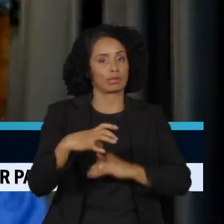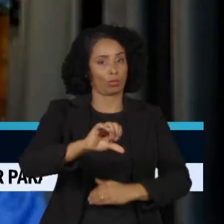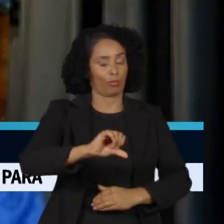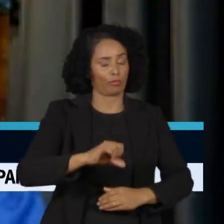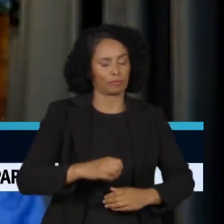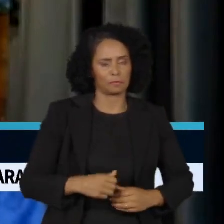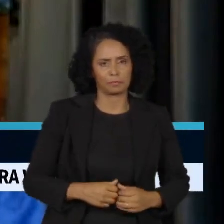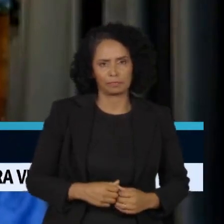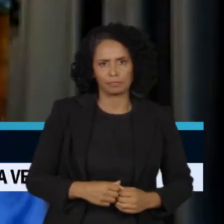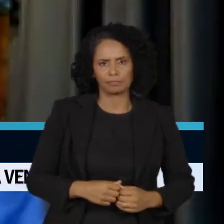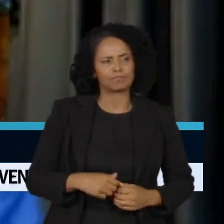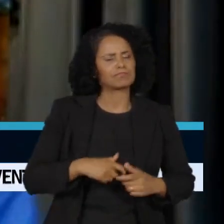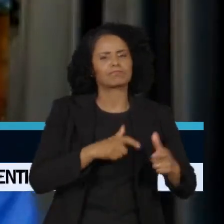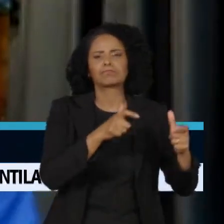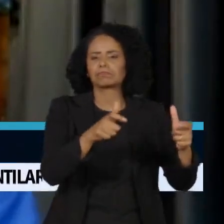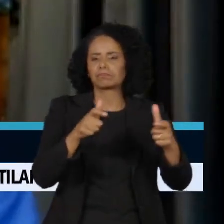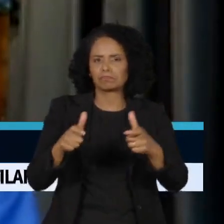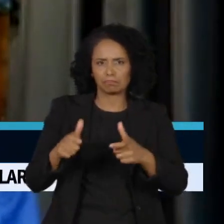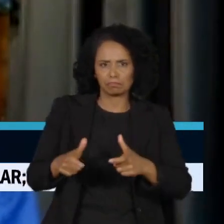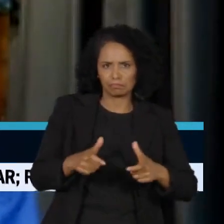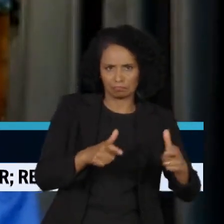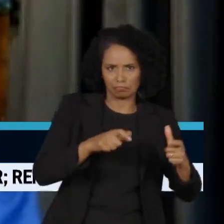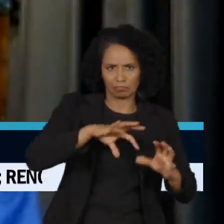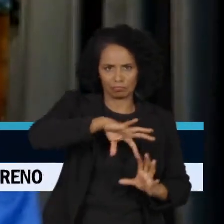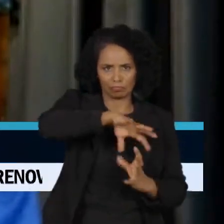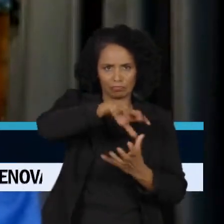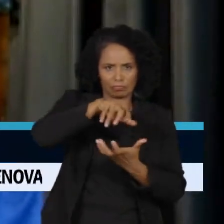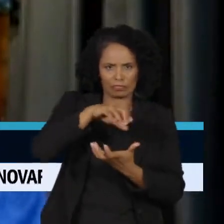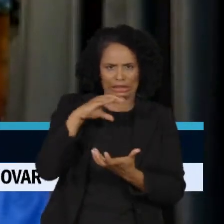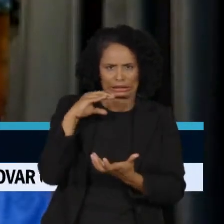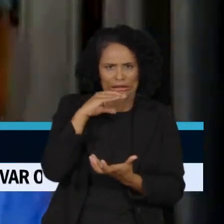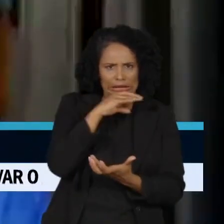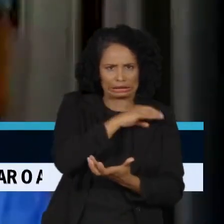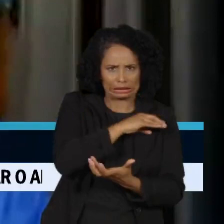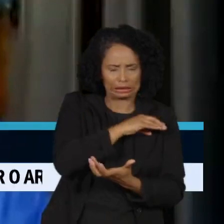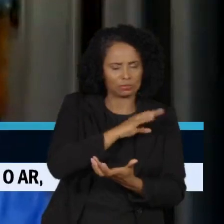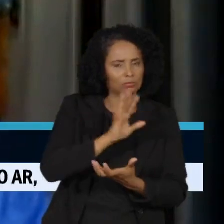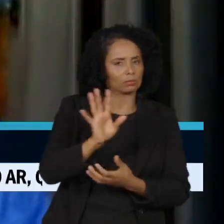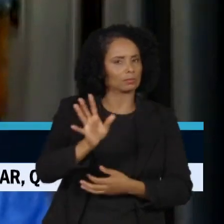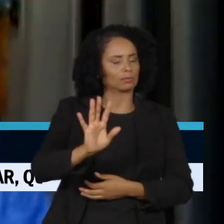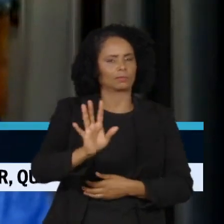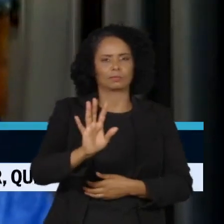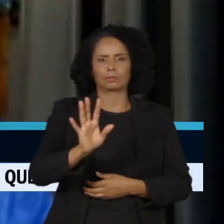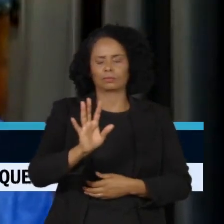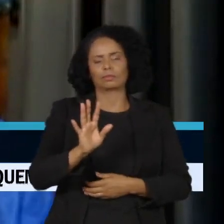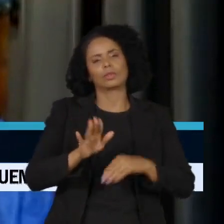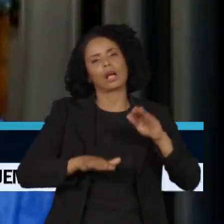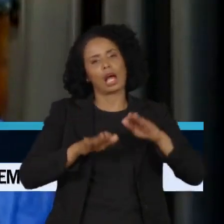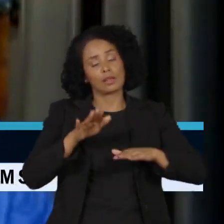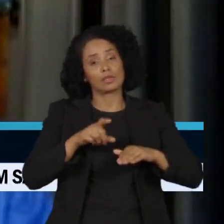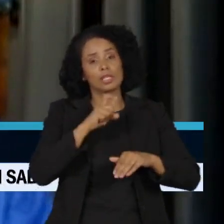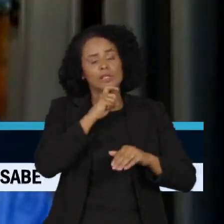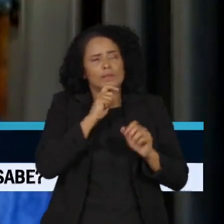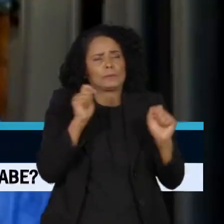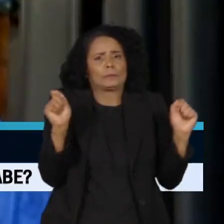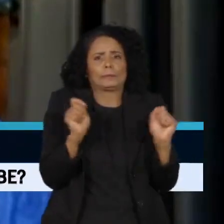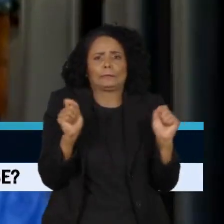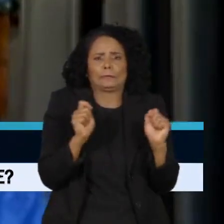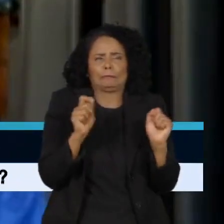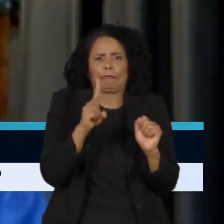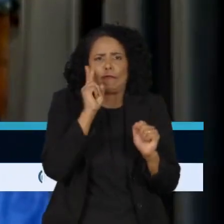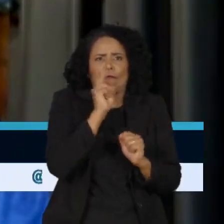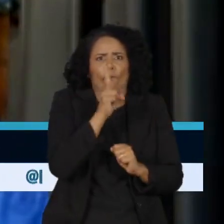é em todo lugar que o planeta vai ficar mais quente. Tem lugares em que você pode ter um frio prolongado,